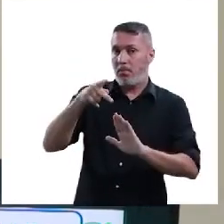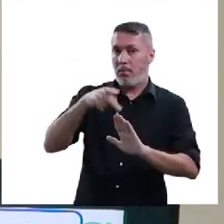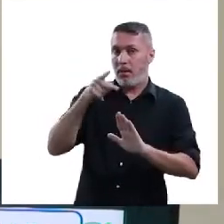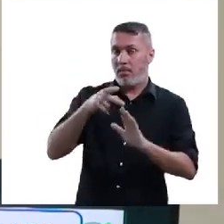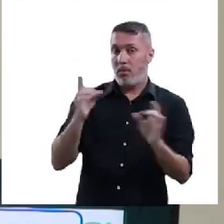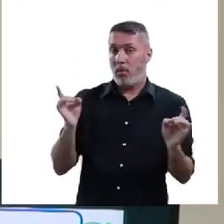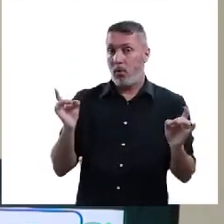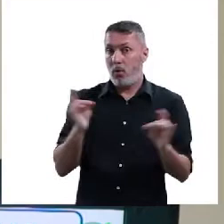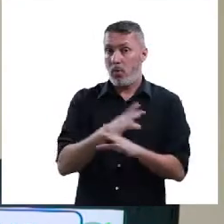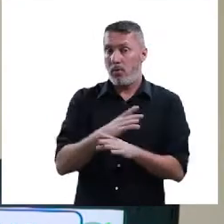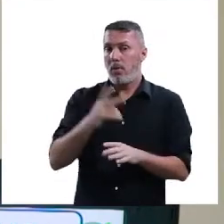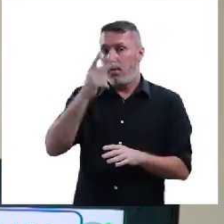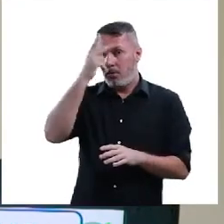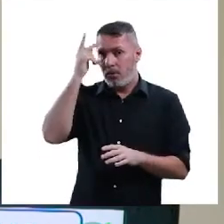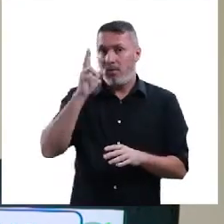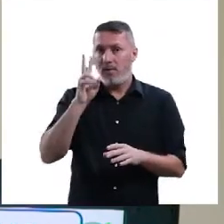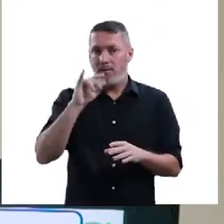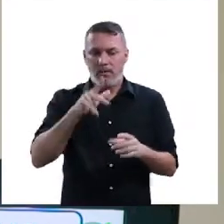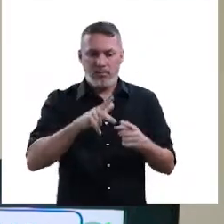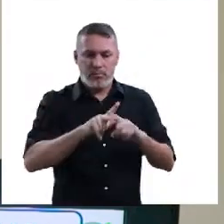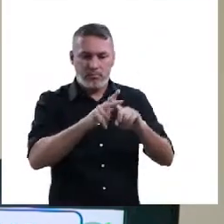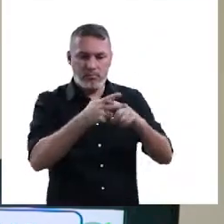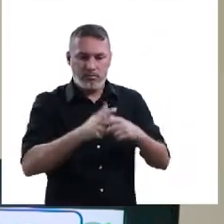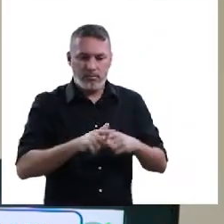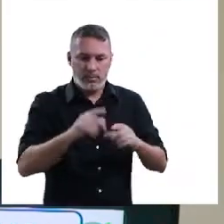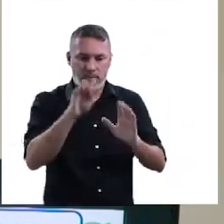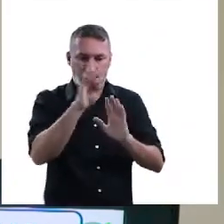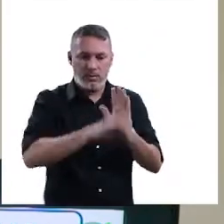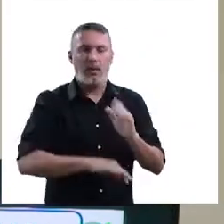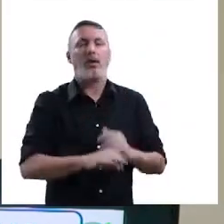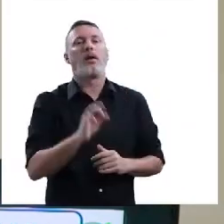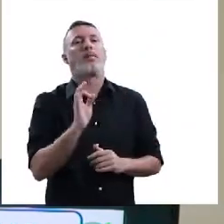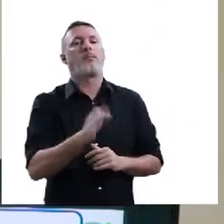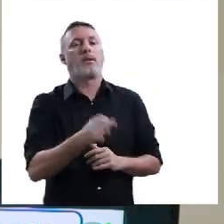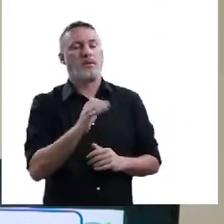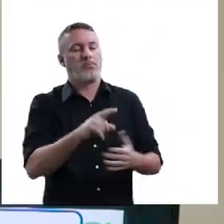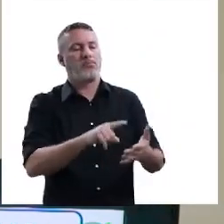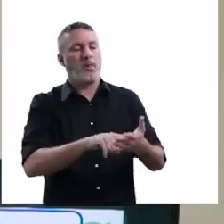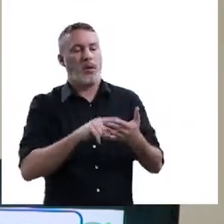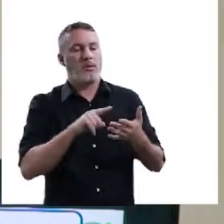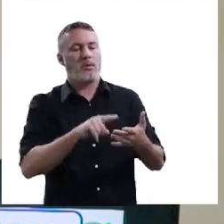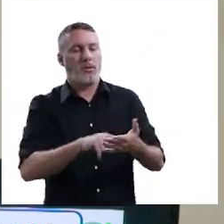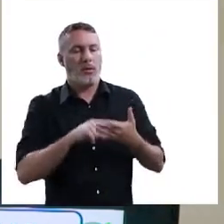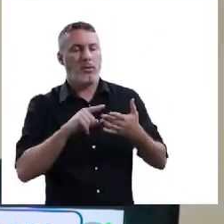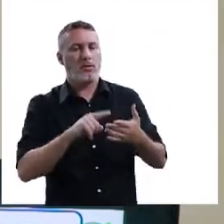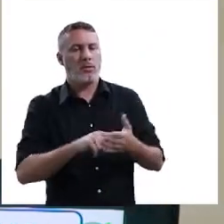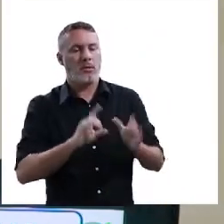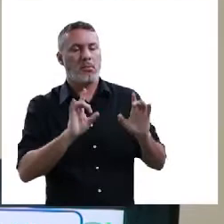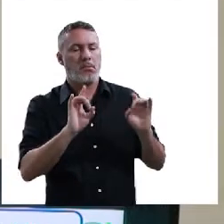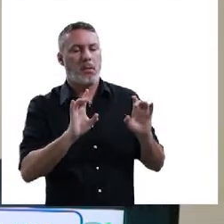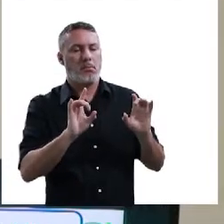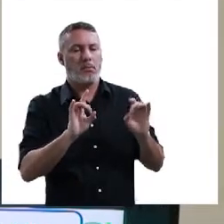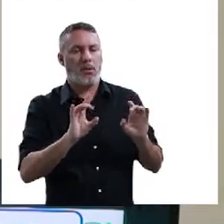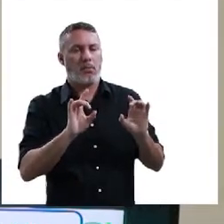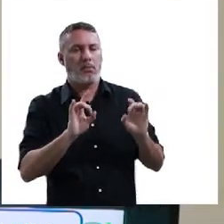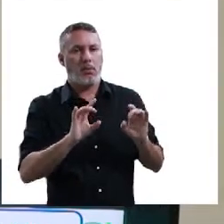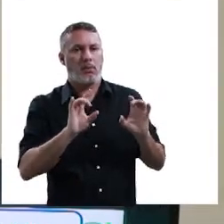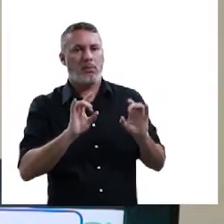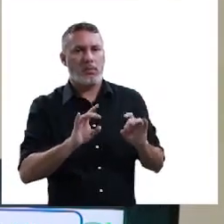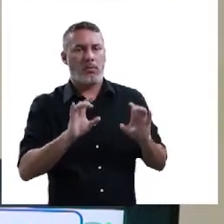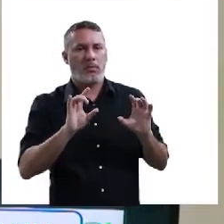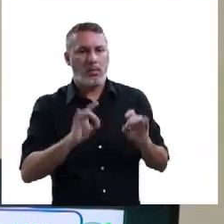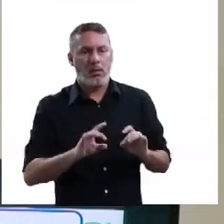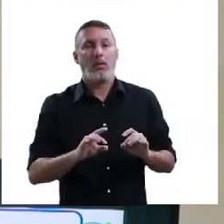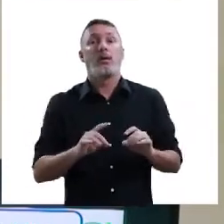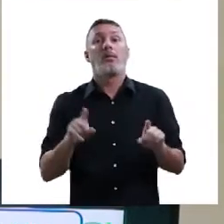trabalhamos no parágrafo da conclusão, que o seu corretor vai olhar e vai falar, isso, ele apresentou quem vai fazer, como vai fazer, um detalhamento